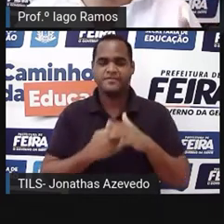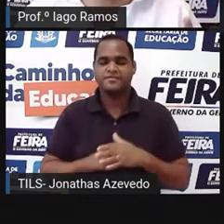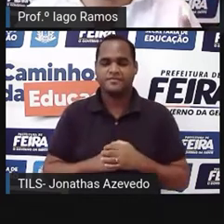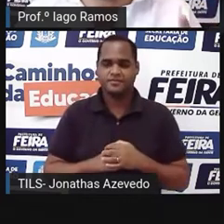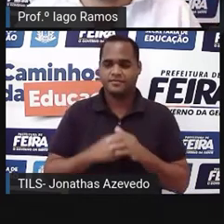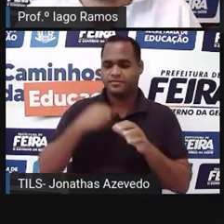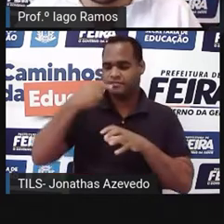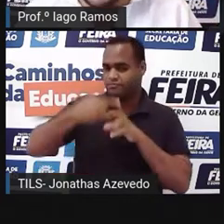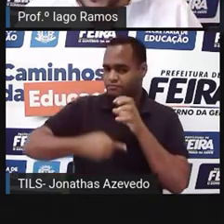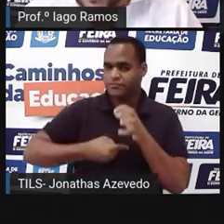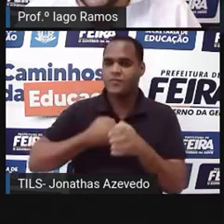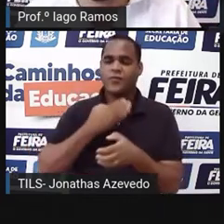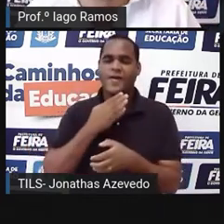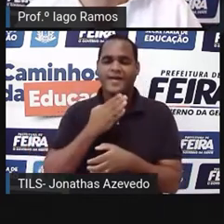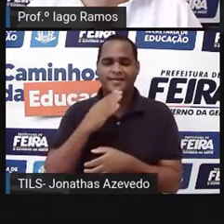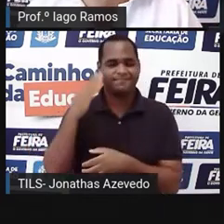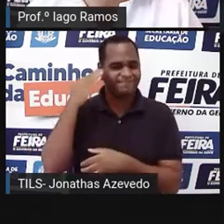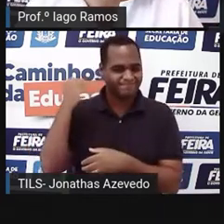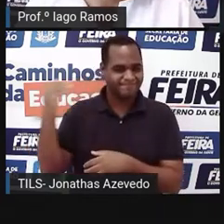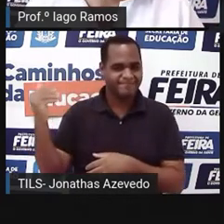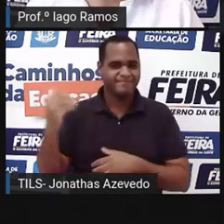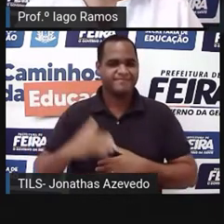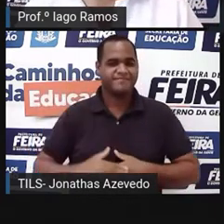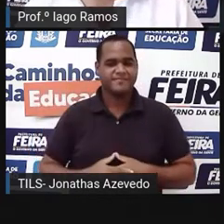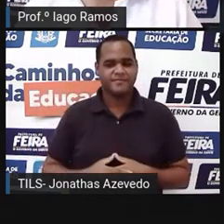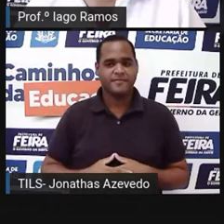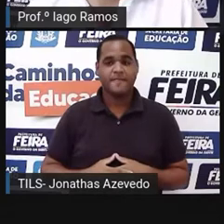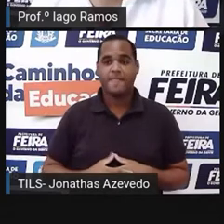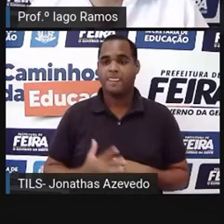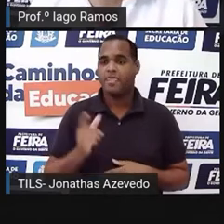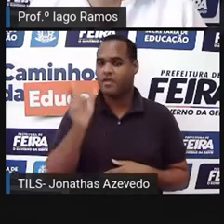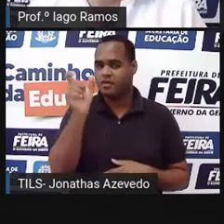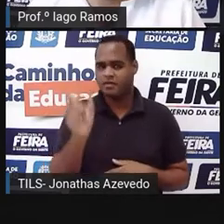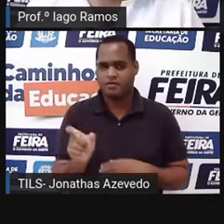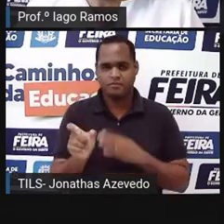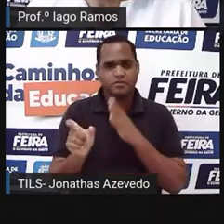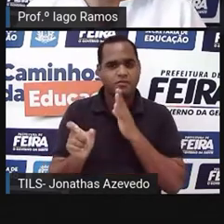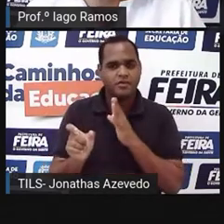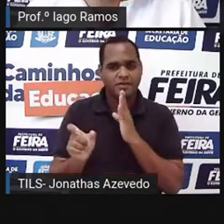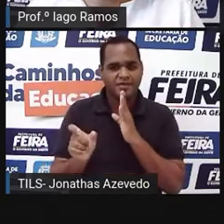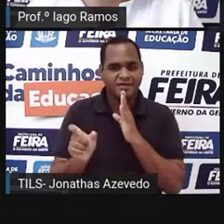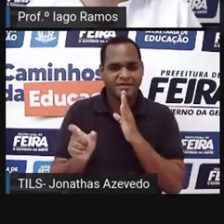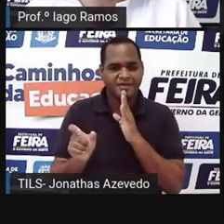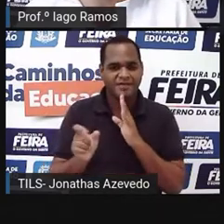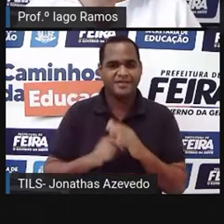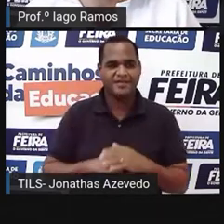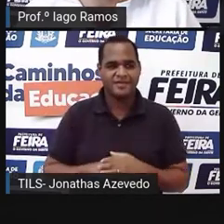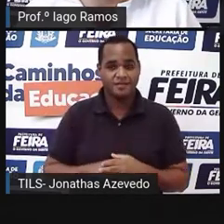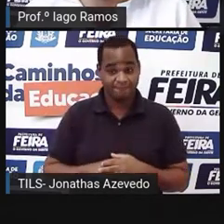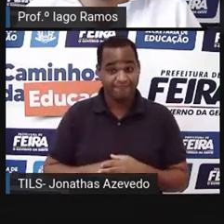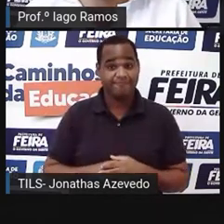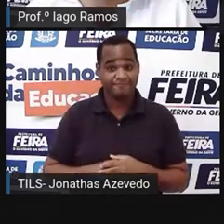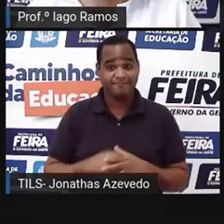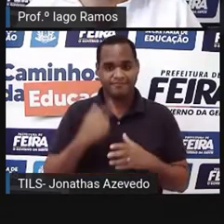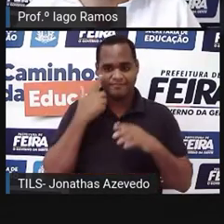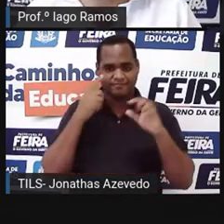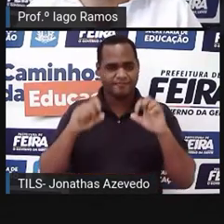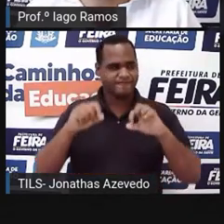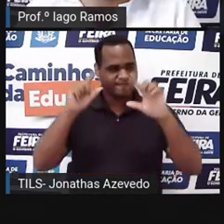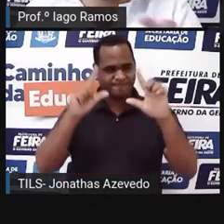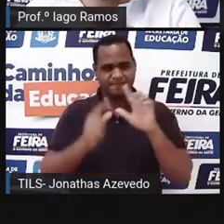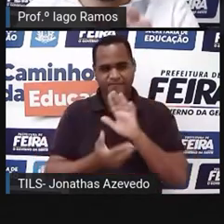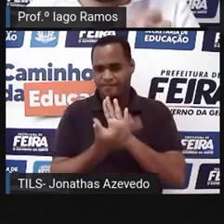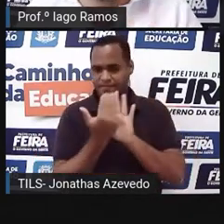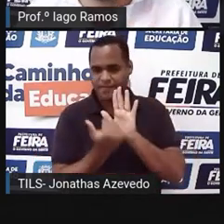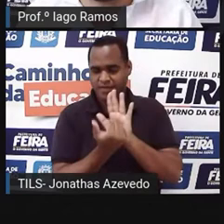Mundialmente famosa, tá bom? E essa pessoa aqui você conhece? E aí tá aqui na tela uma imagem